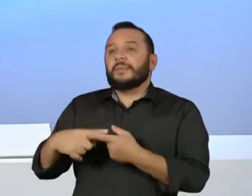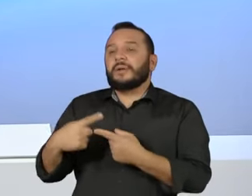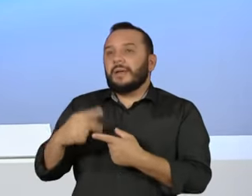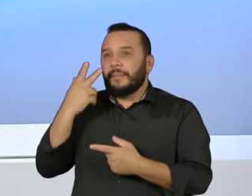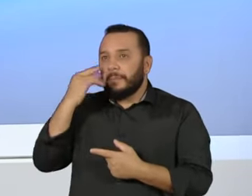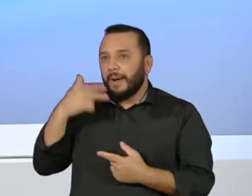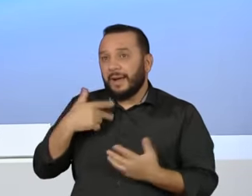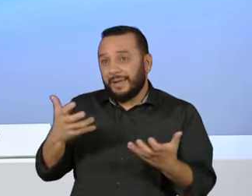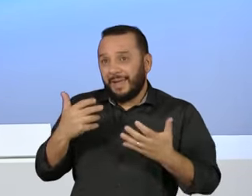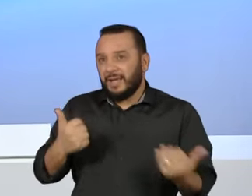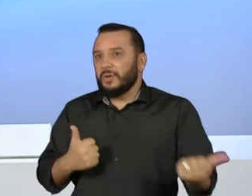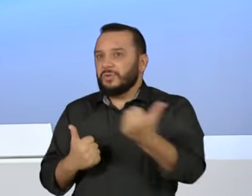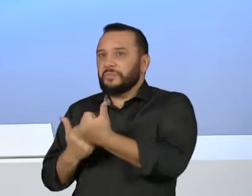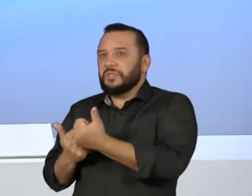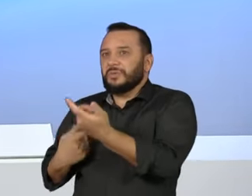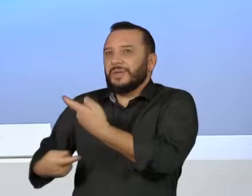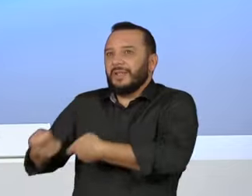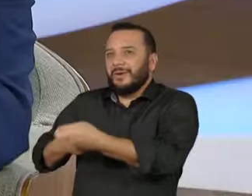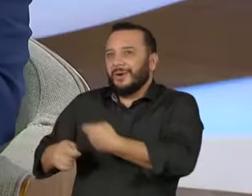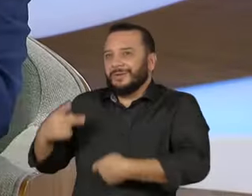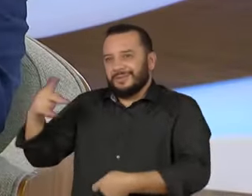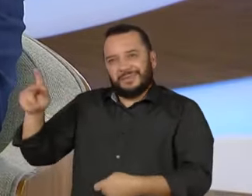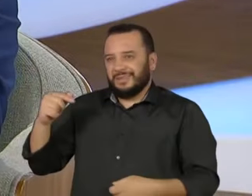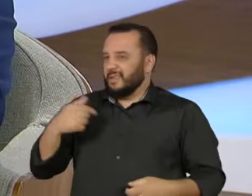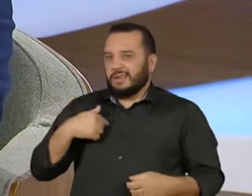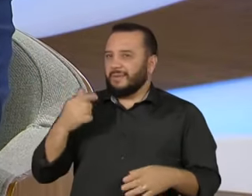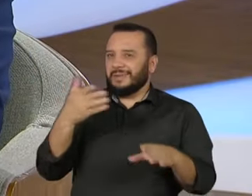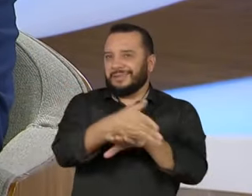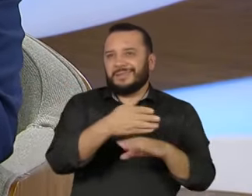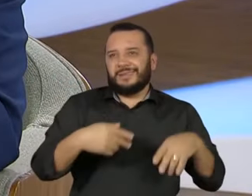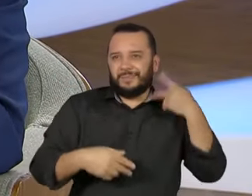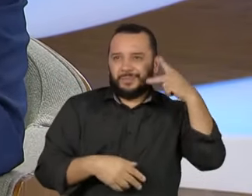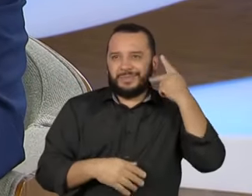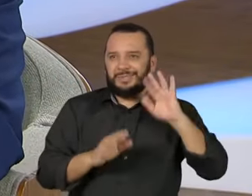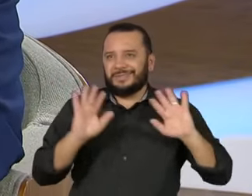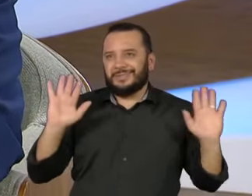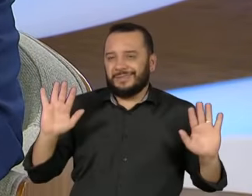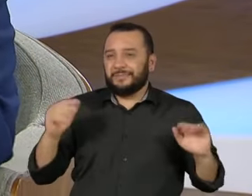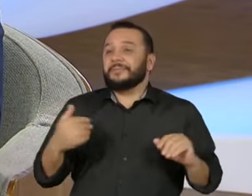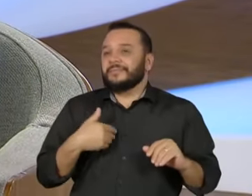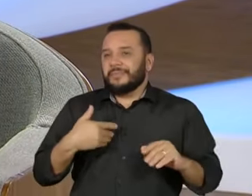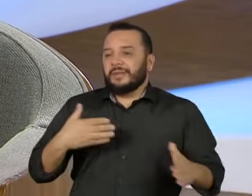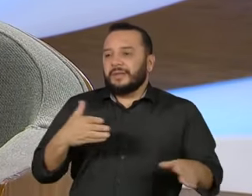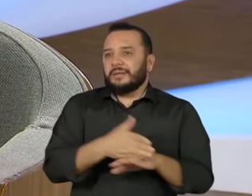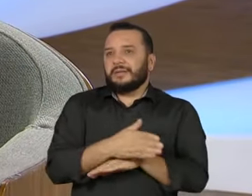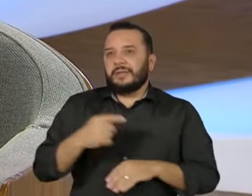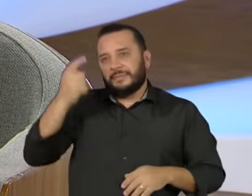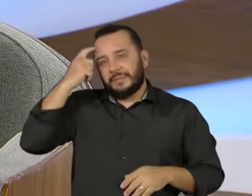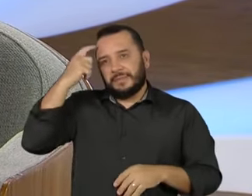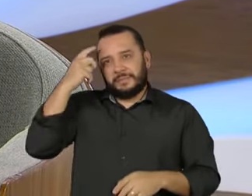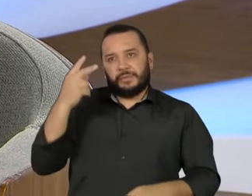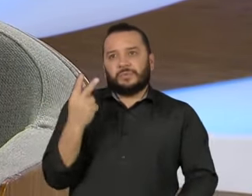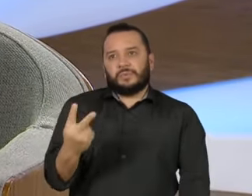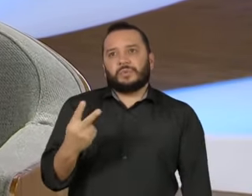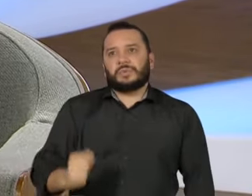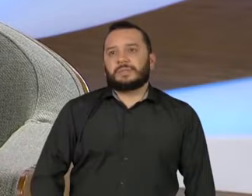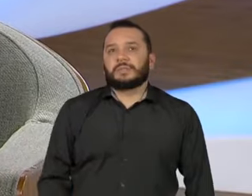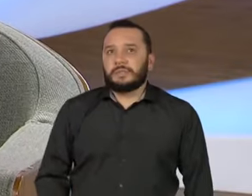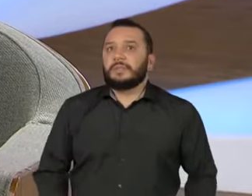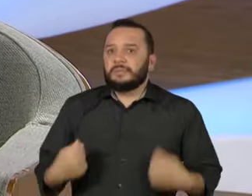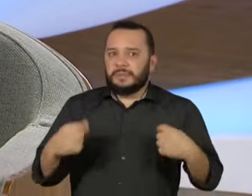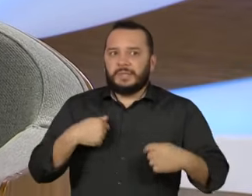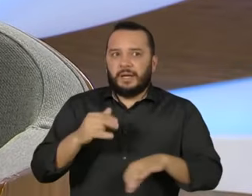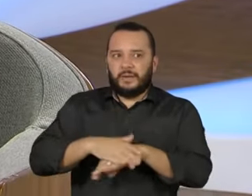e eu o frustrei naquele momento. Então, assim, quando eu entrei, eu entrei com dois pensamentos. Primeiro, eu precisava fazer bem